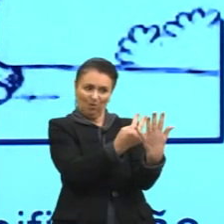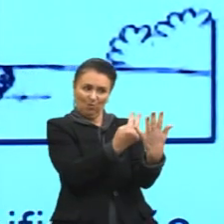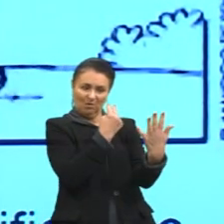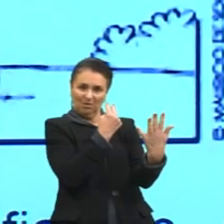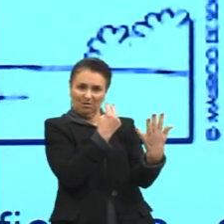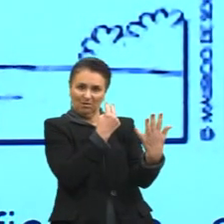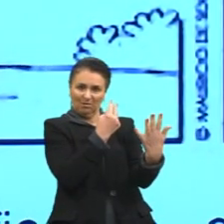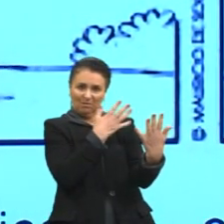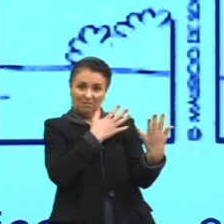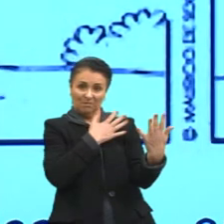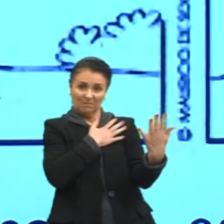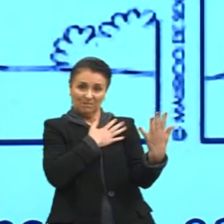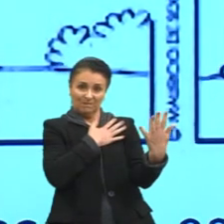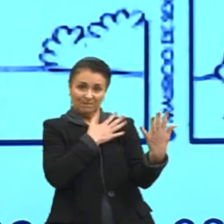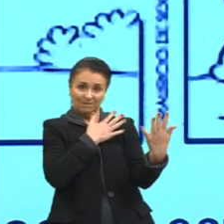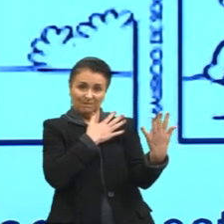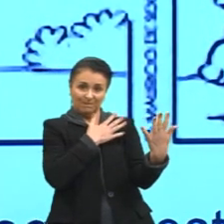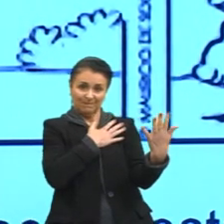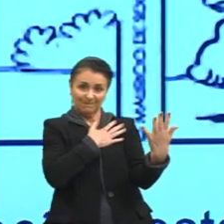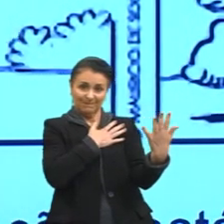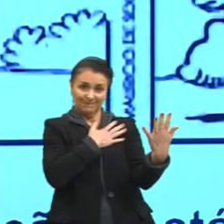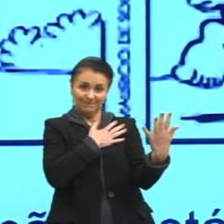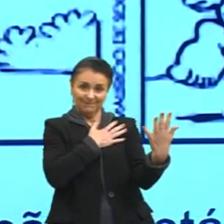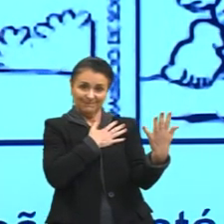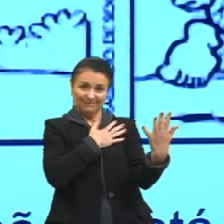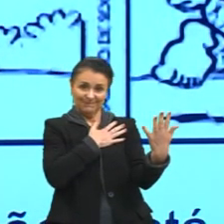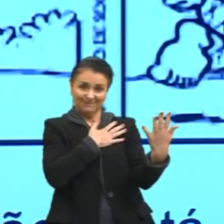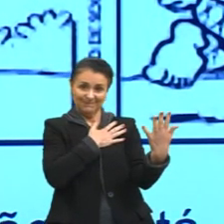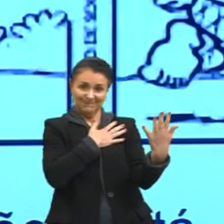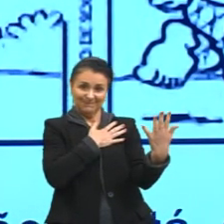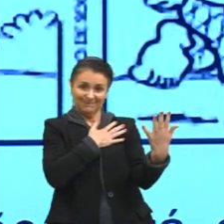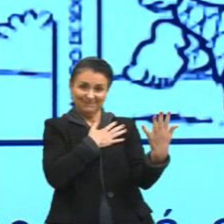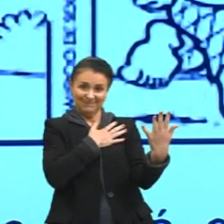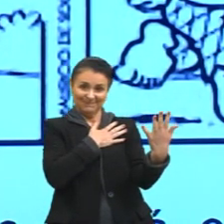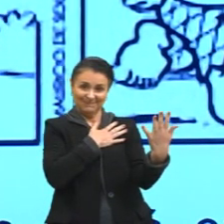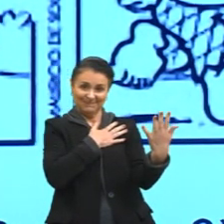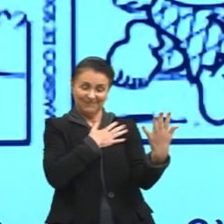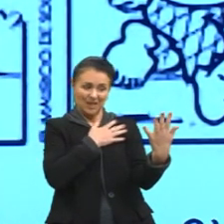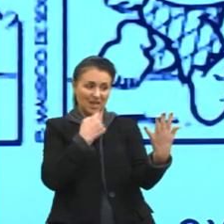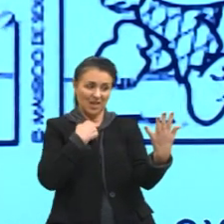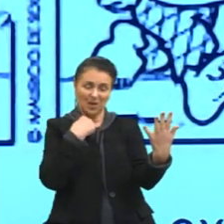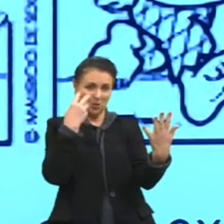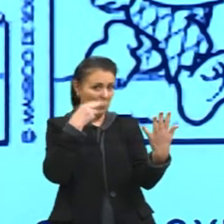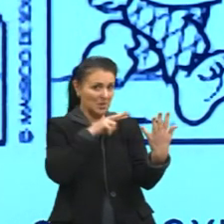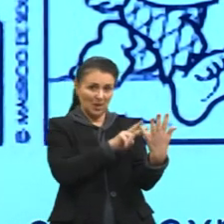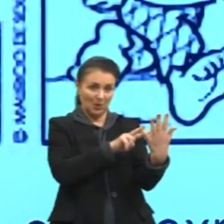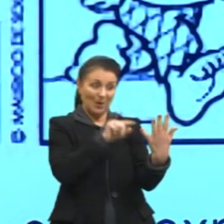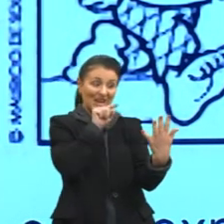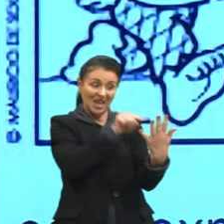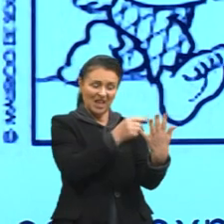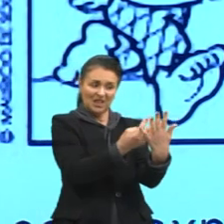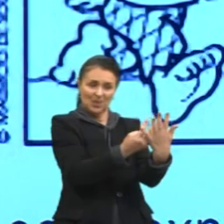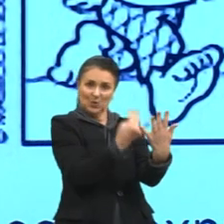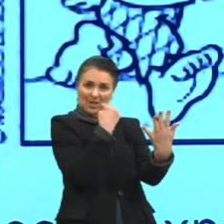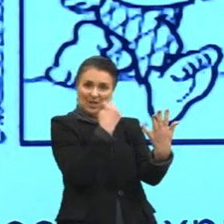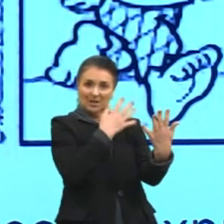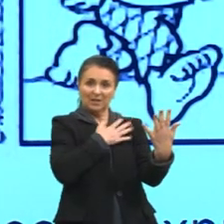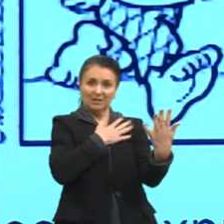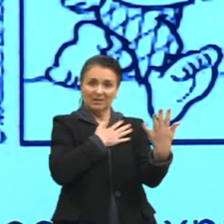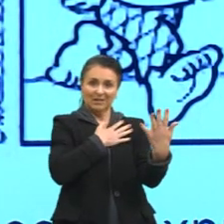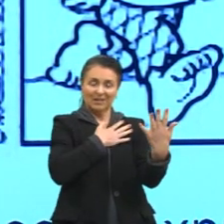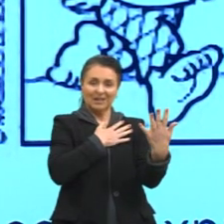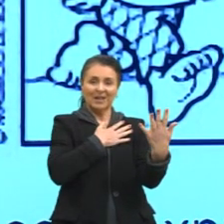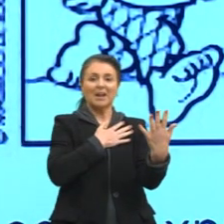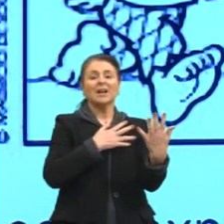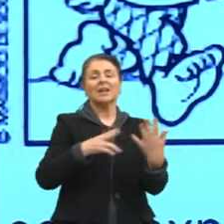terceiro ele diz, ele é que está me olhando. Então, aqui, a gente tem o